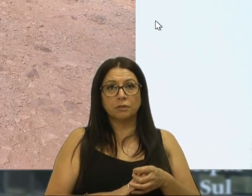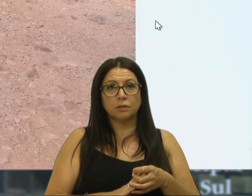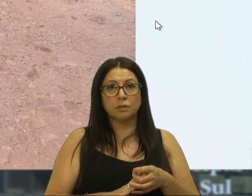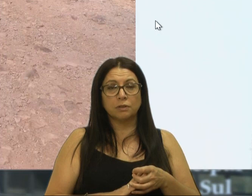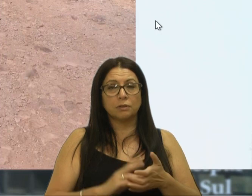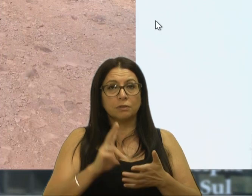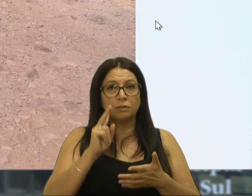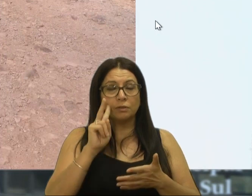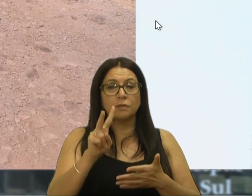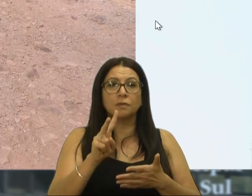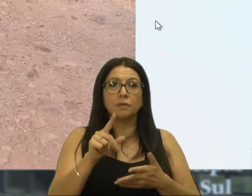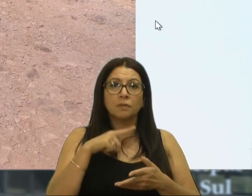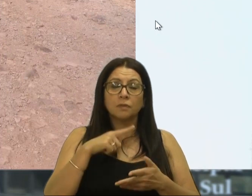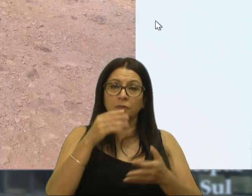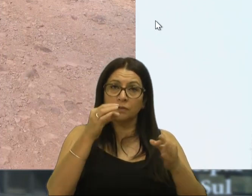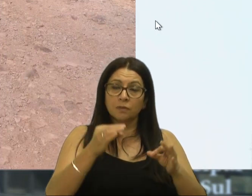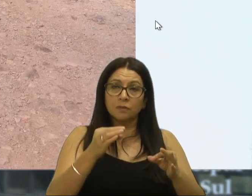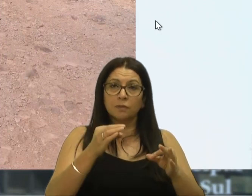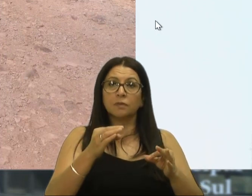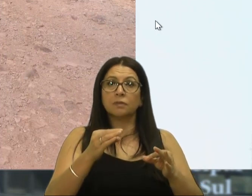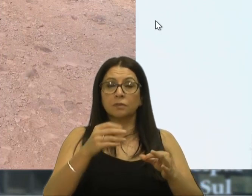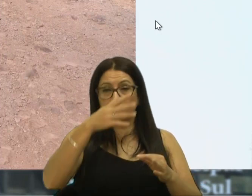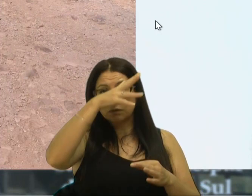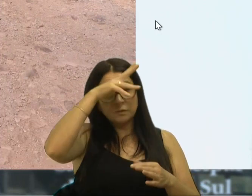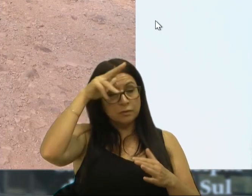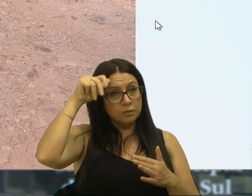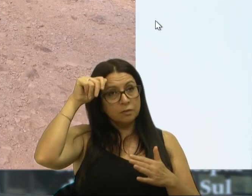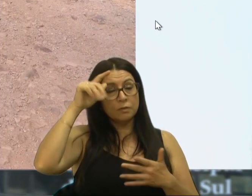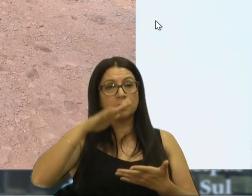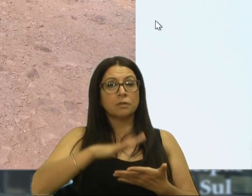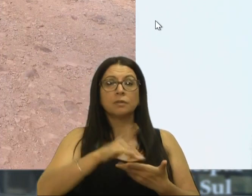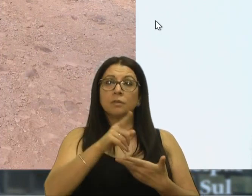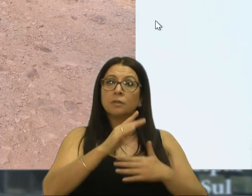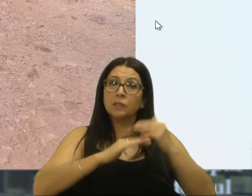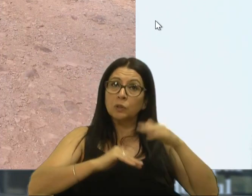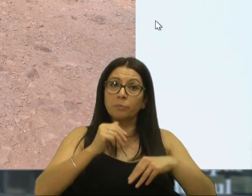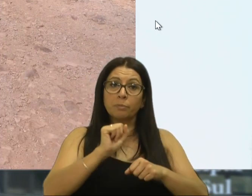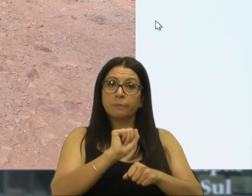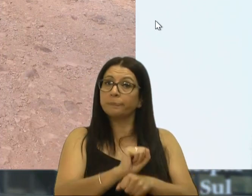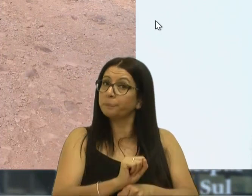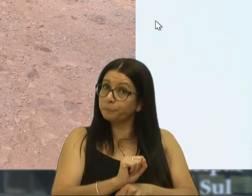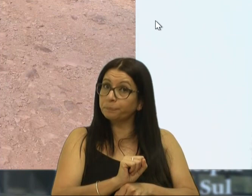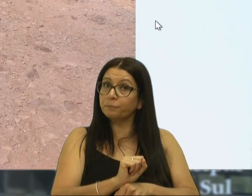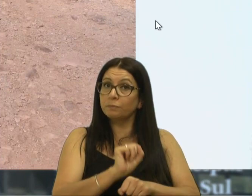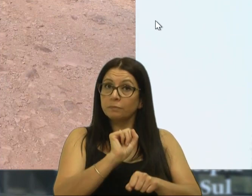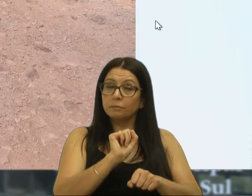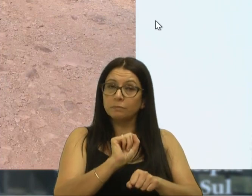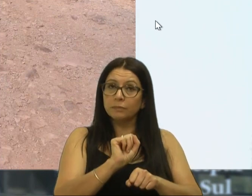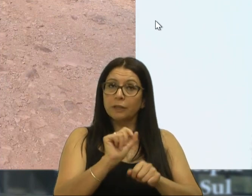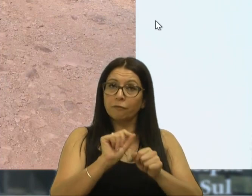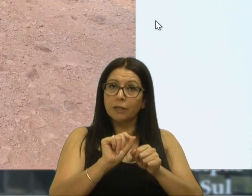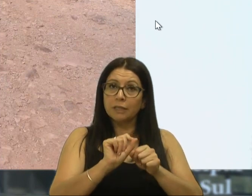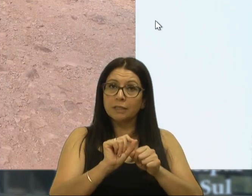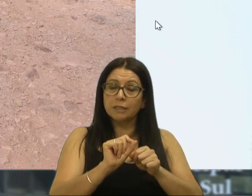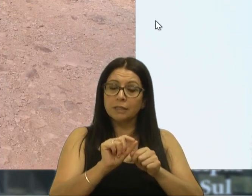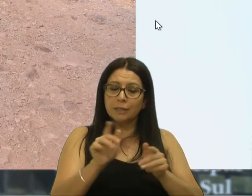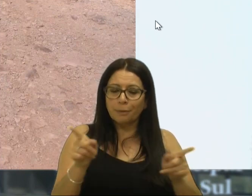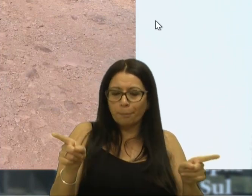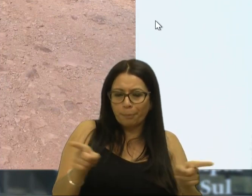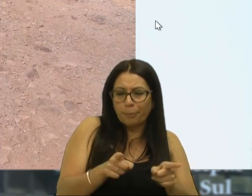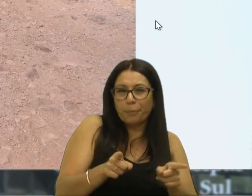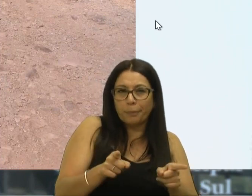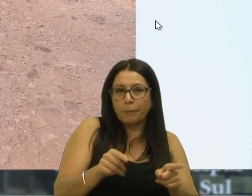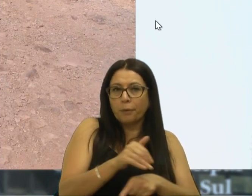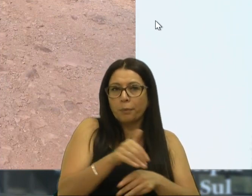vendo isso, e com certeza, a prefeitura, enquanto essa obra está parada, fará, que é um trecho curto, é um trecho